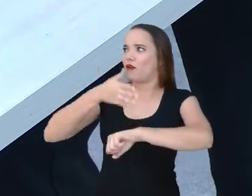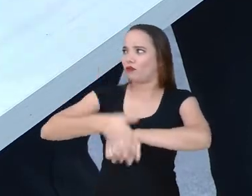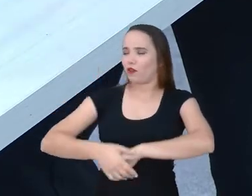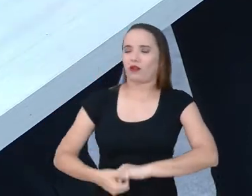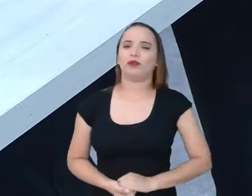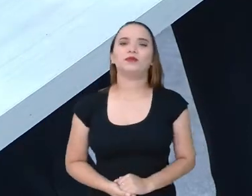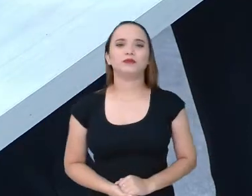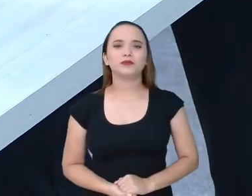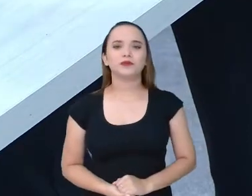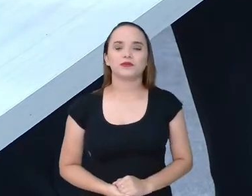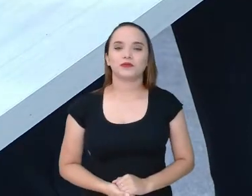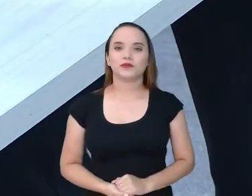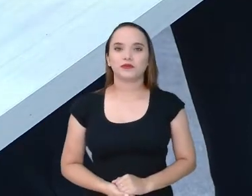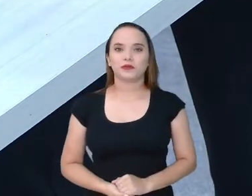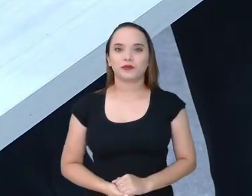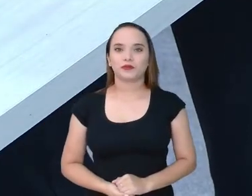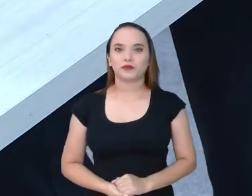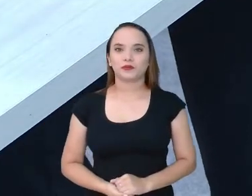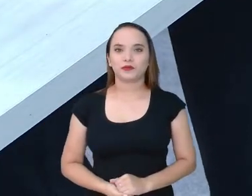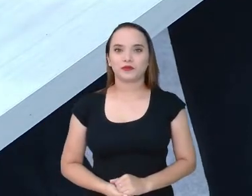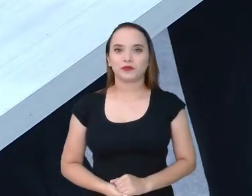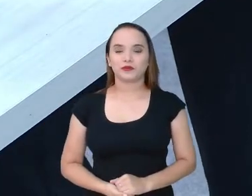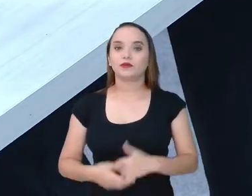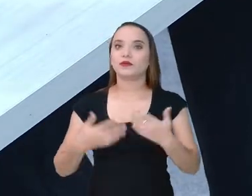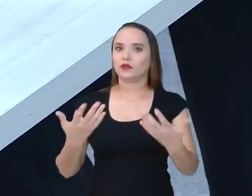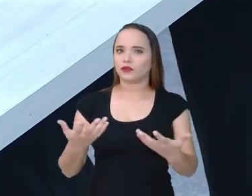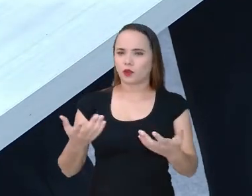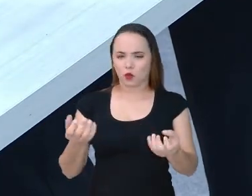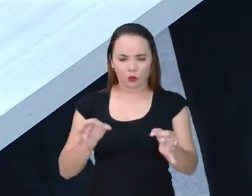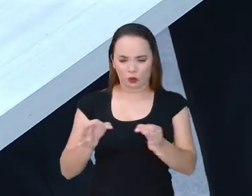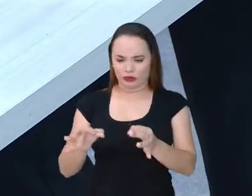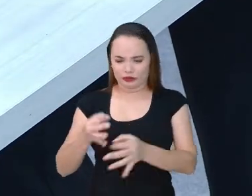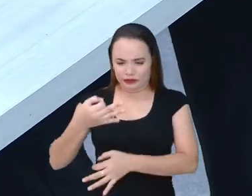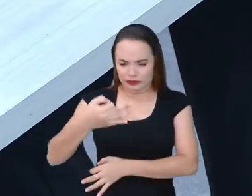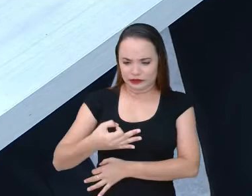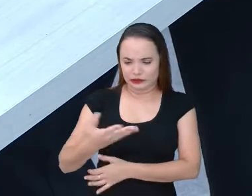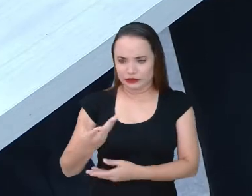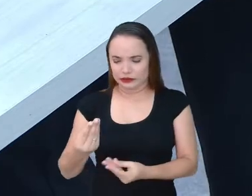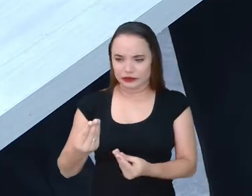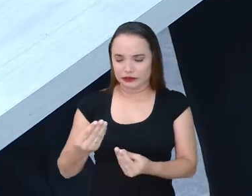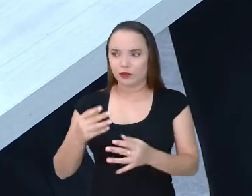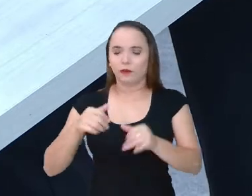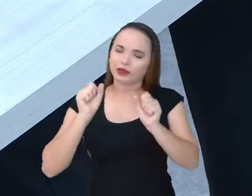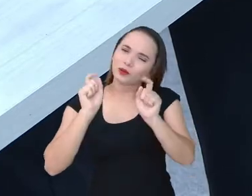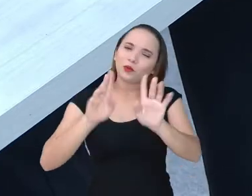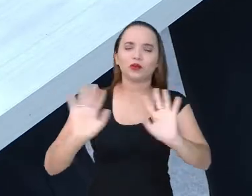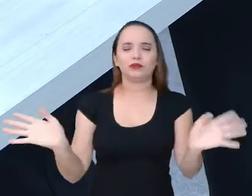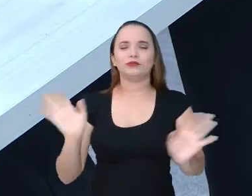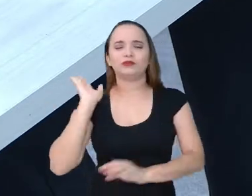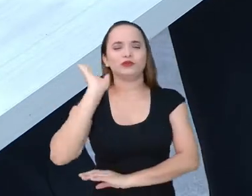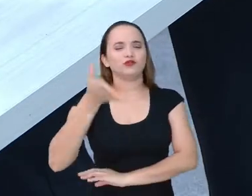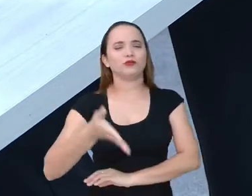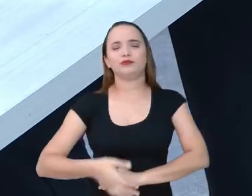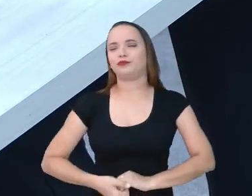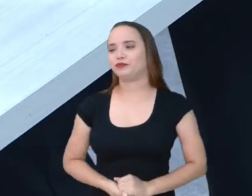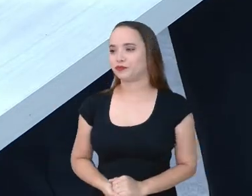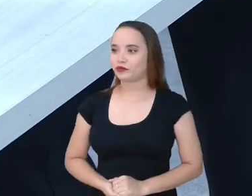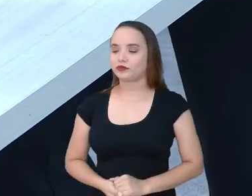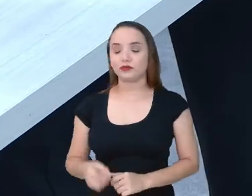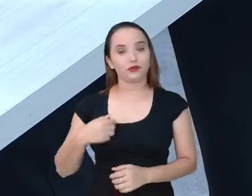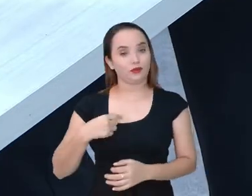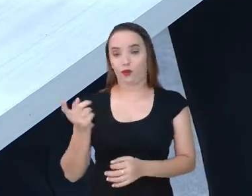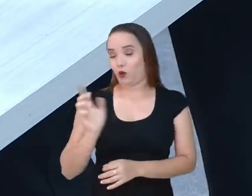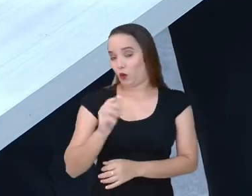Eu não sei nem se eu tenho lugar certo. Foi, amigo. Foi. Tá tudo certo. Só foi, né? Só foi. Eu não sou